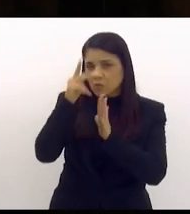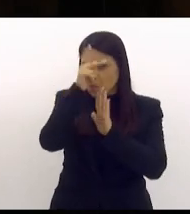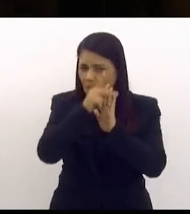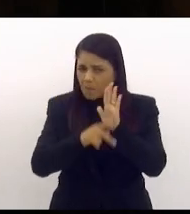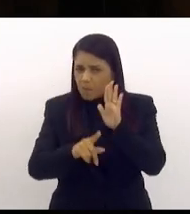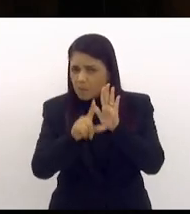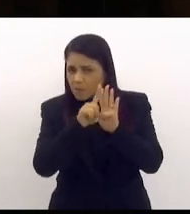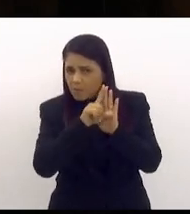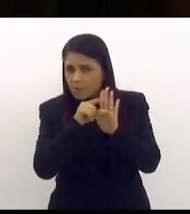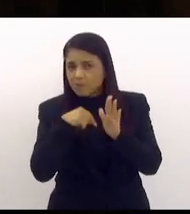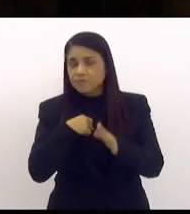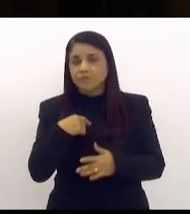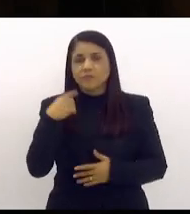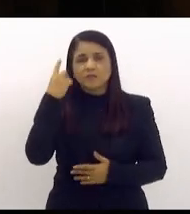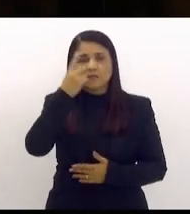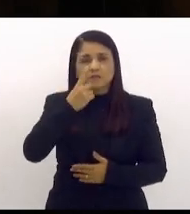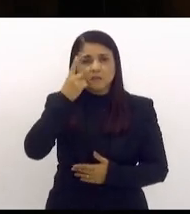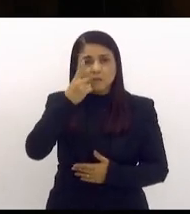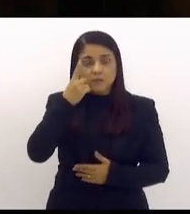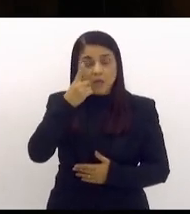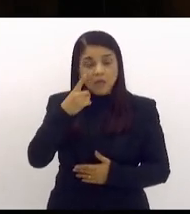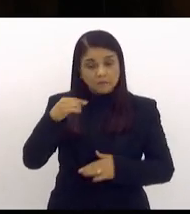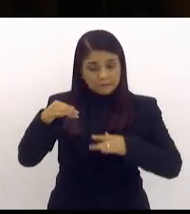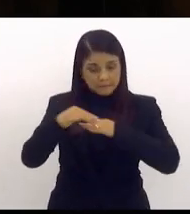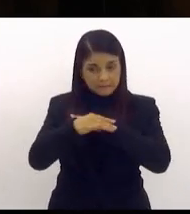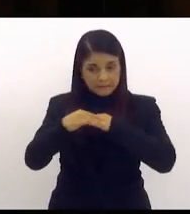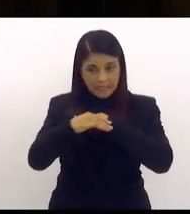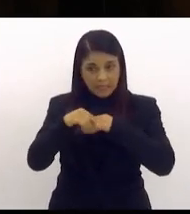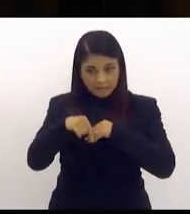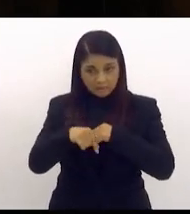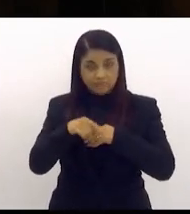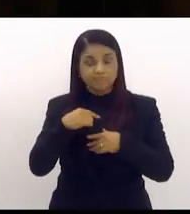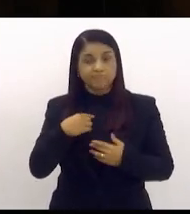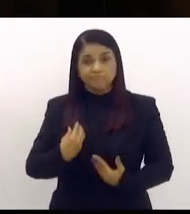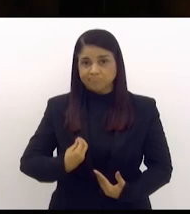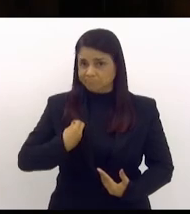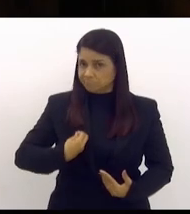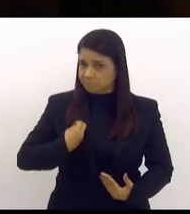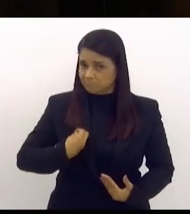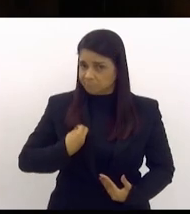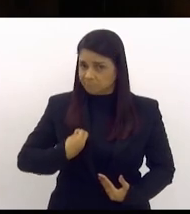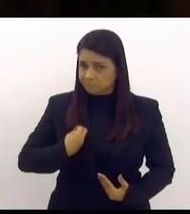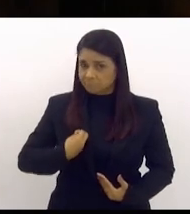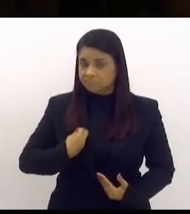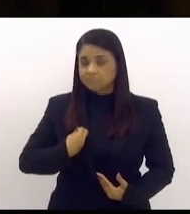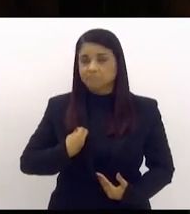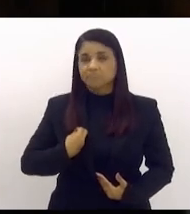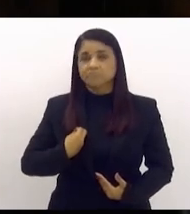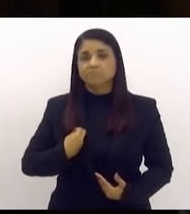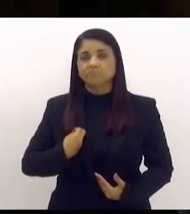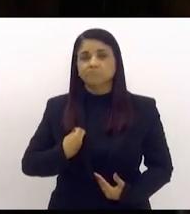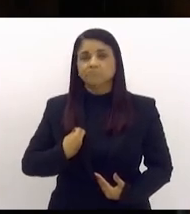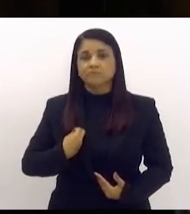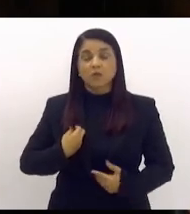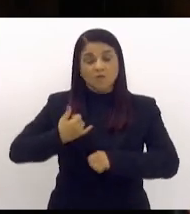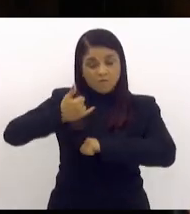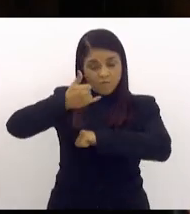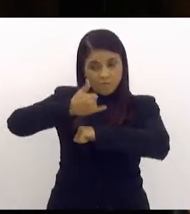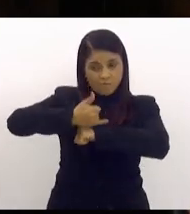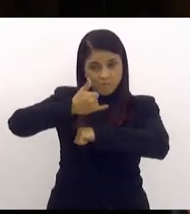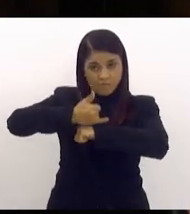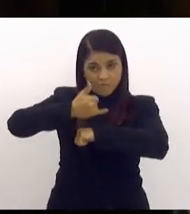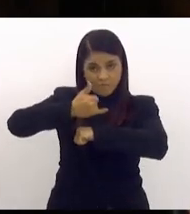deputado na sua cidade esteve presente na nossa querida e amada Volta Redonda